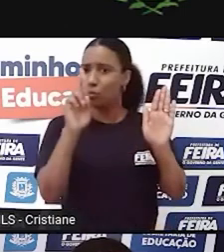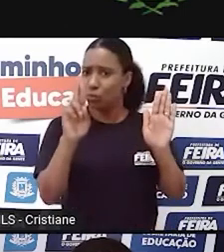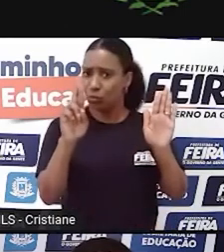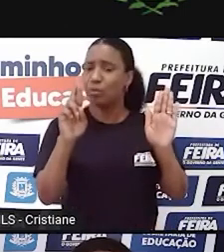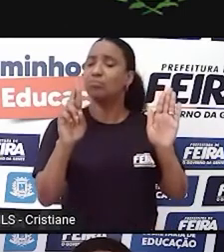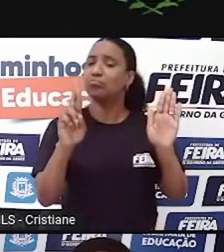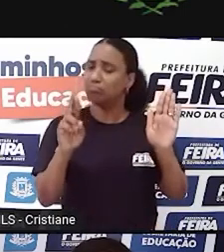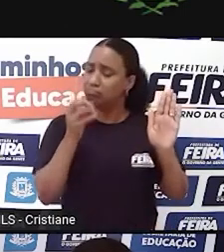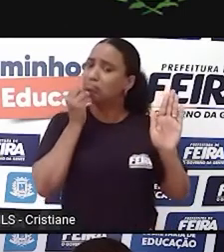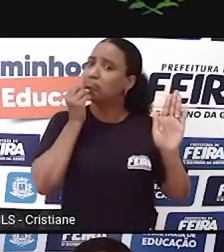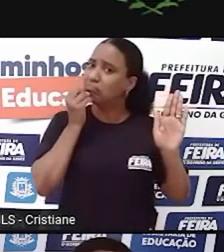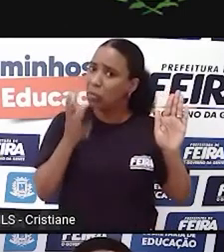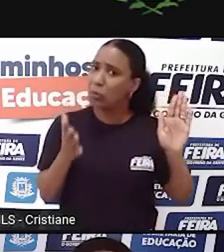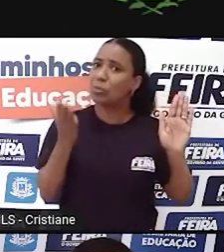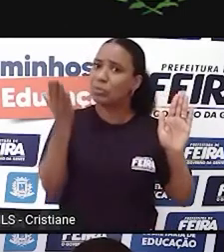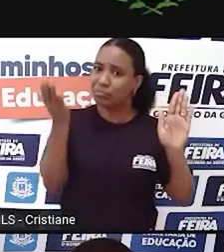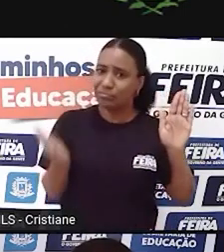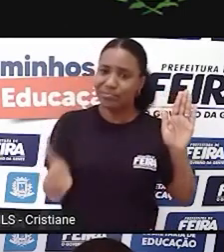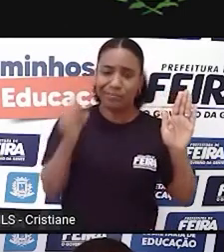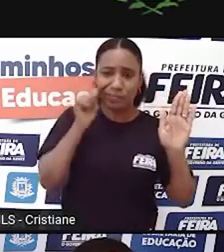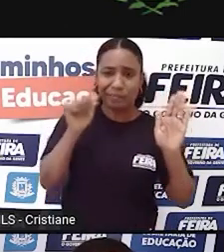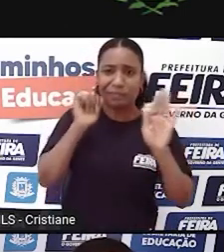denúncias tão importantes